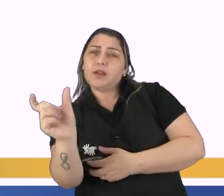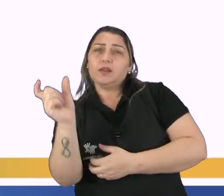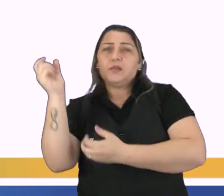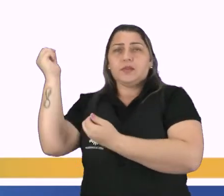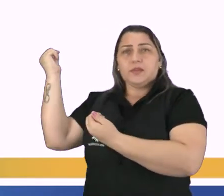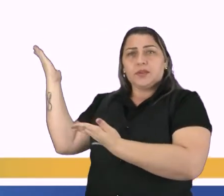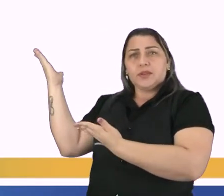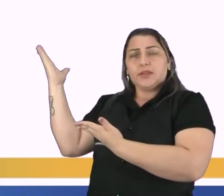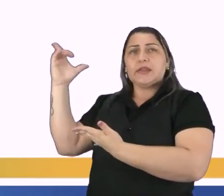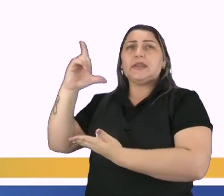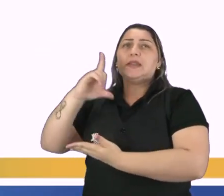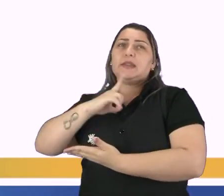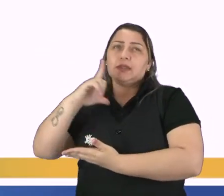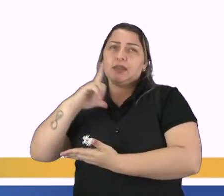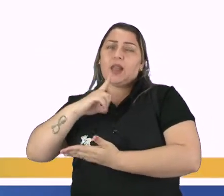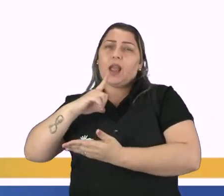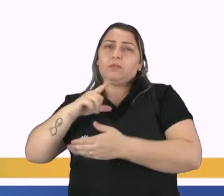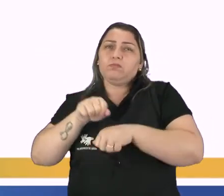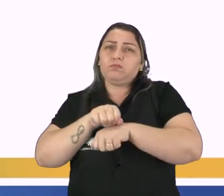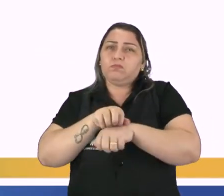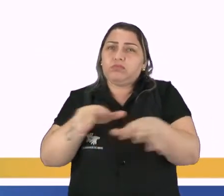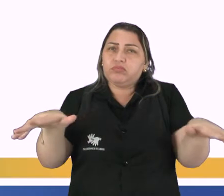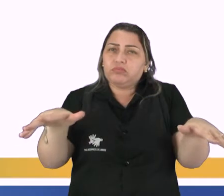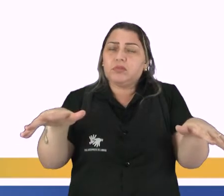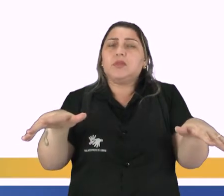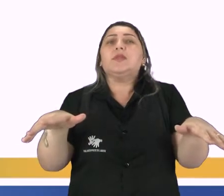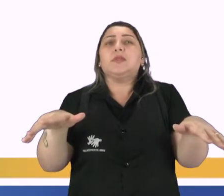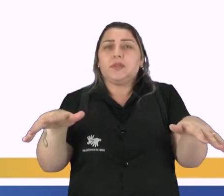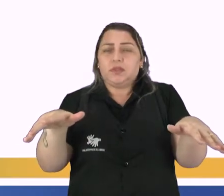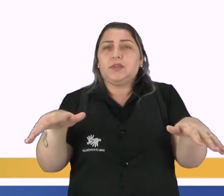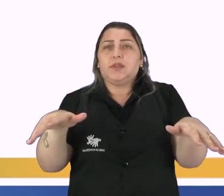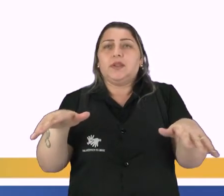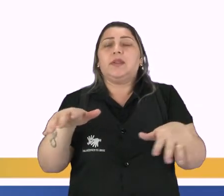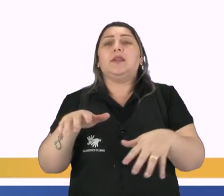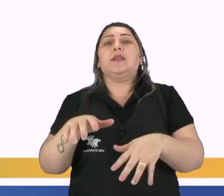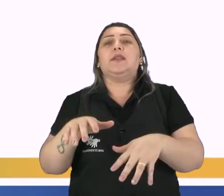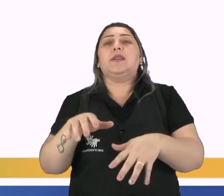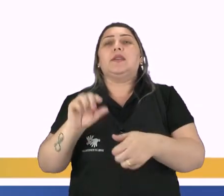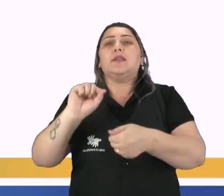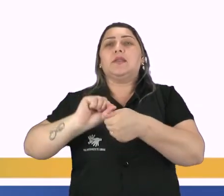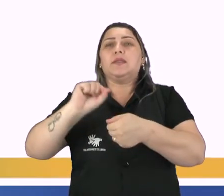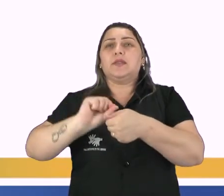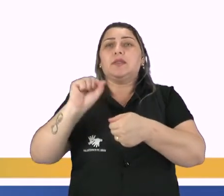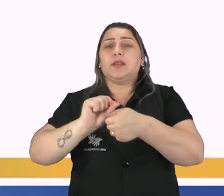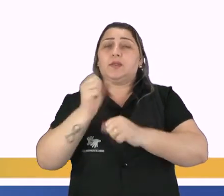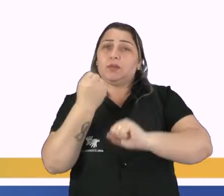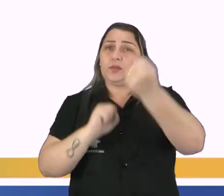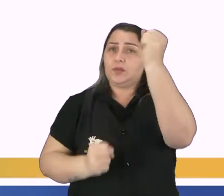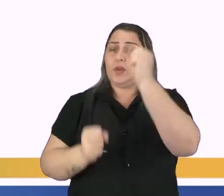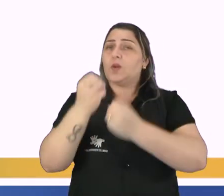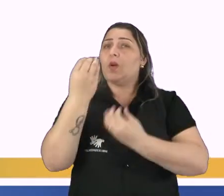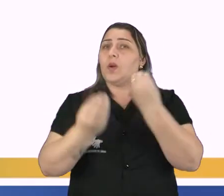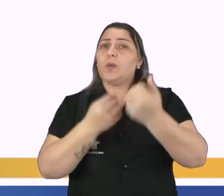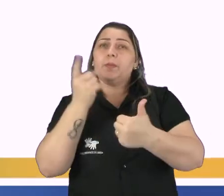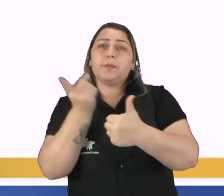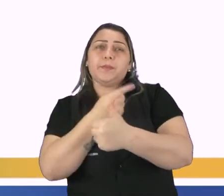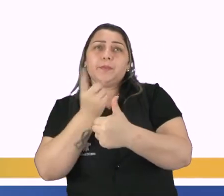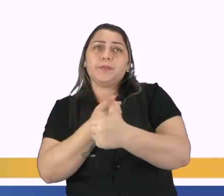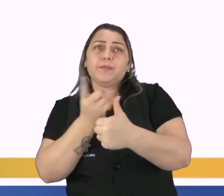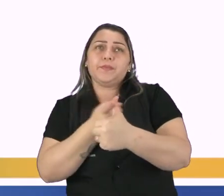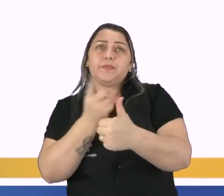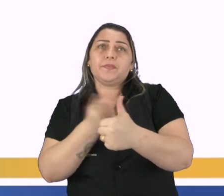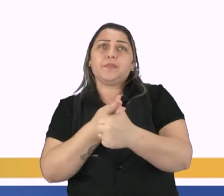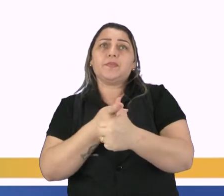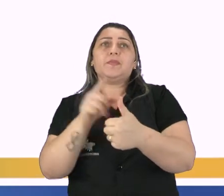e ela tem um tentáculo muito grande. Então, ela ajuda na fermentação industrial, como a questão